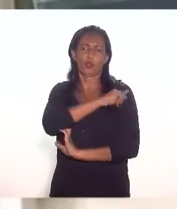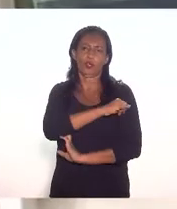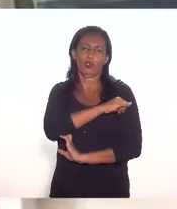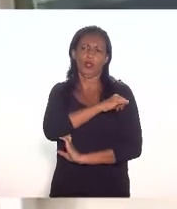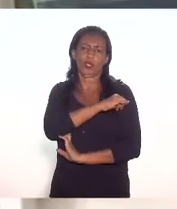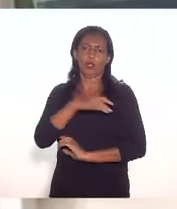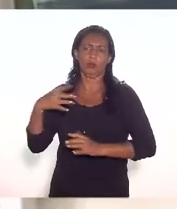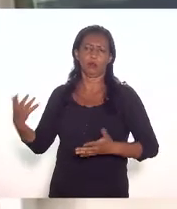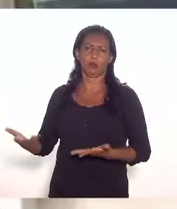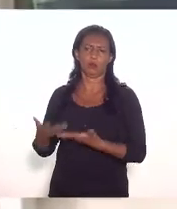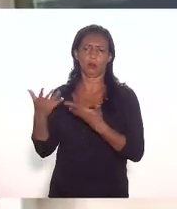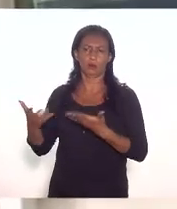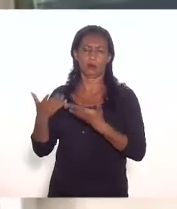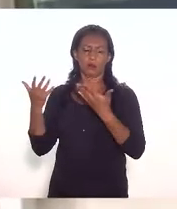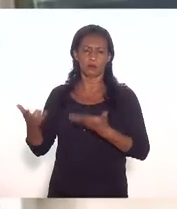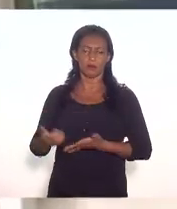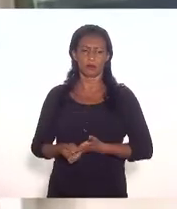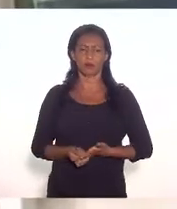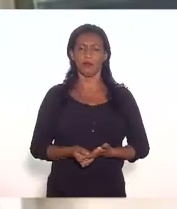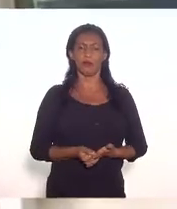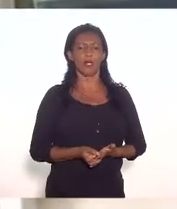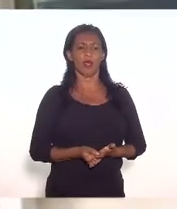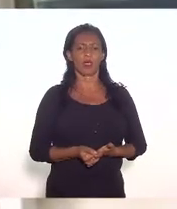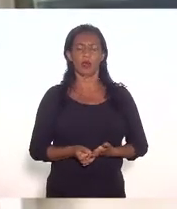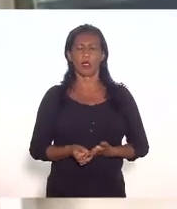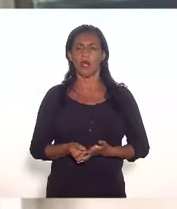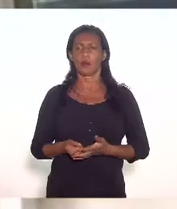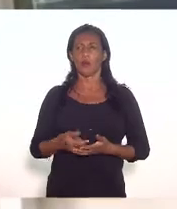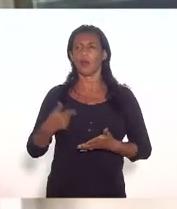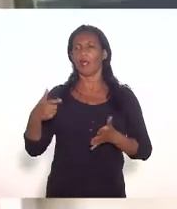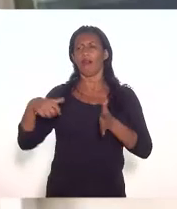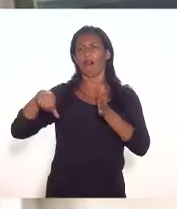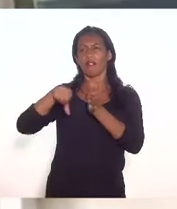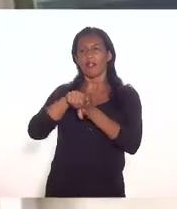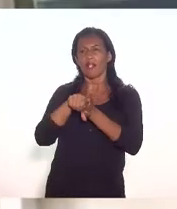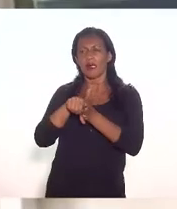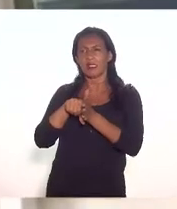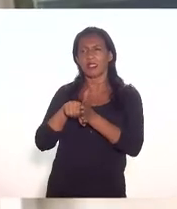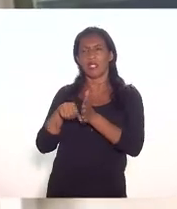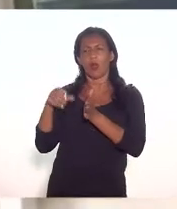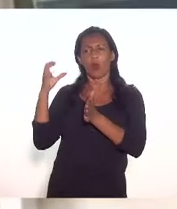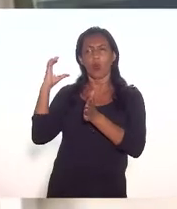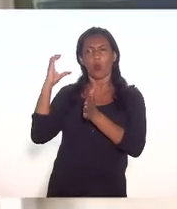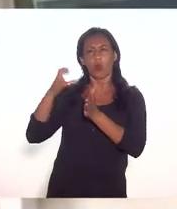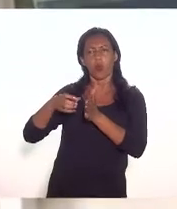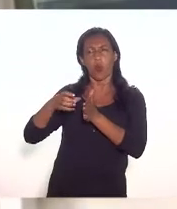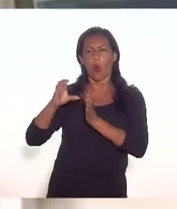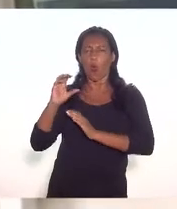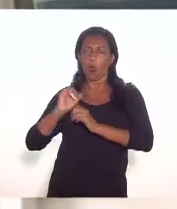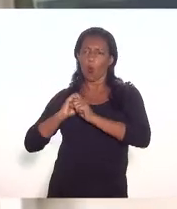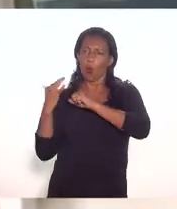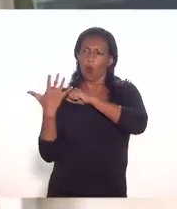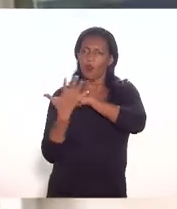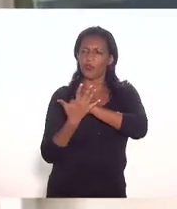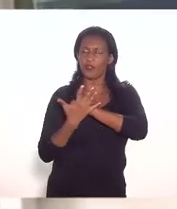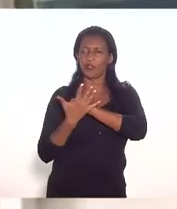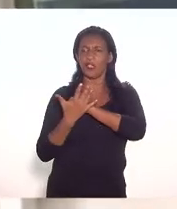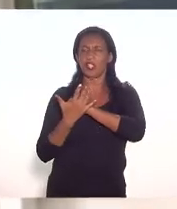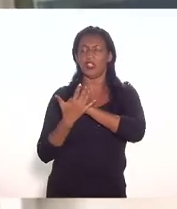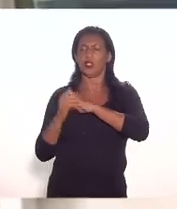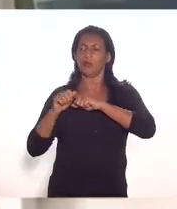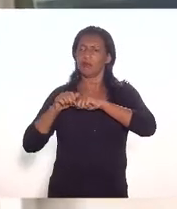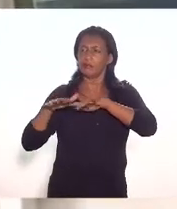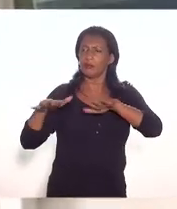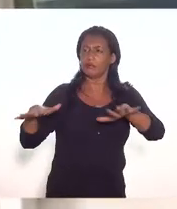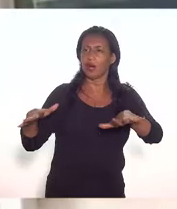em última análise na saída da crise do Covid trazer o Rio de Janeiro de volta